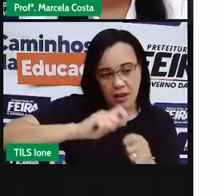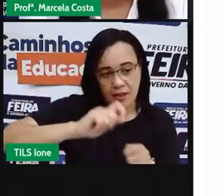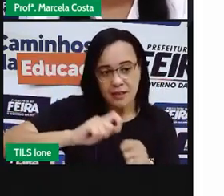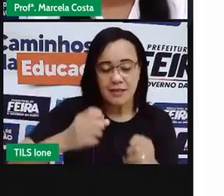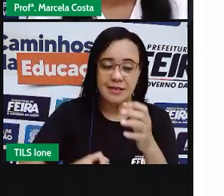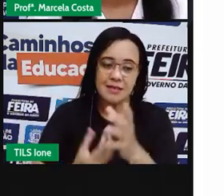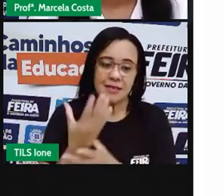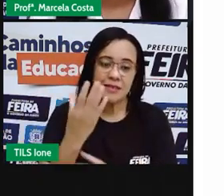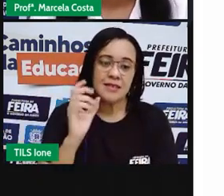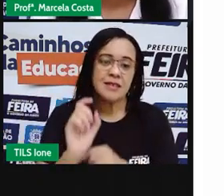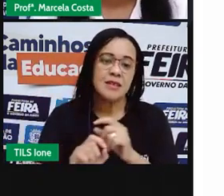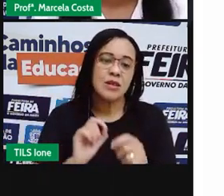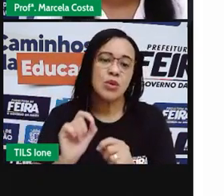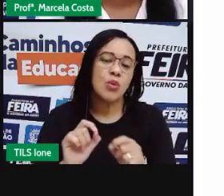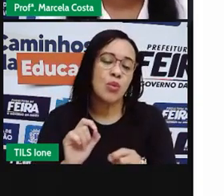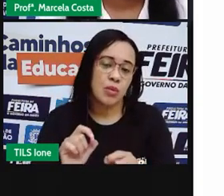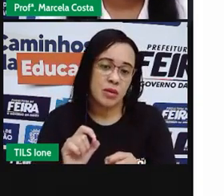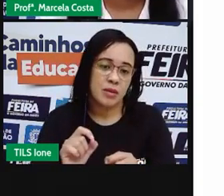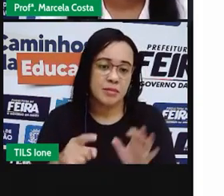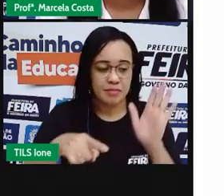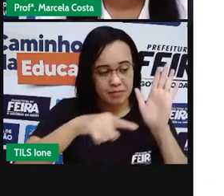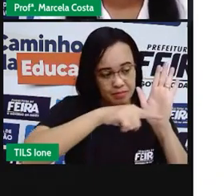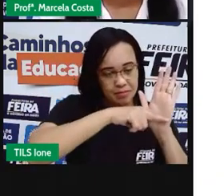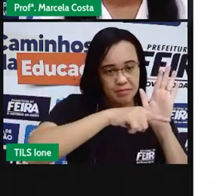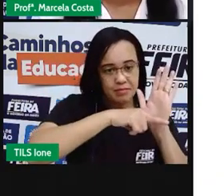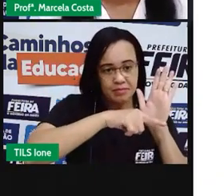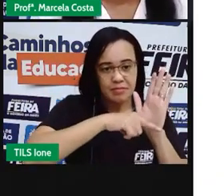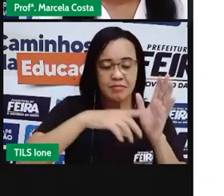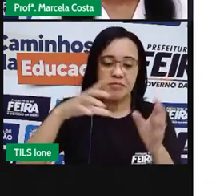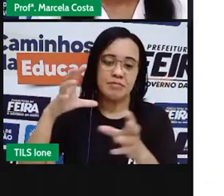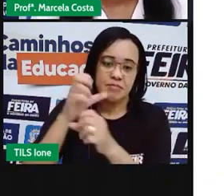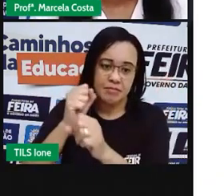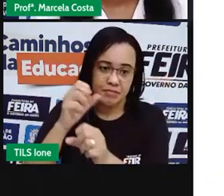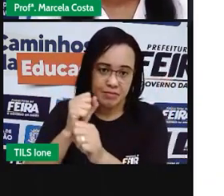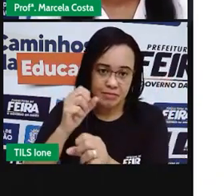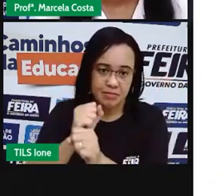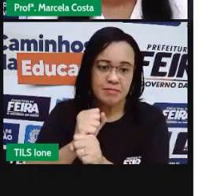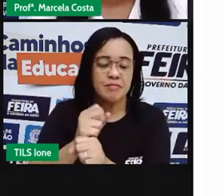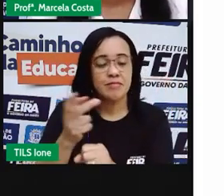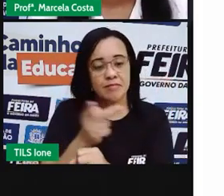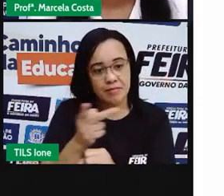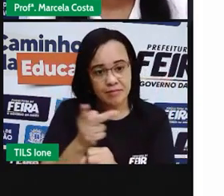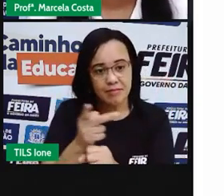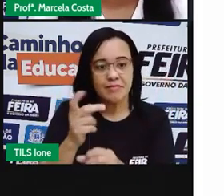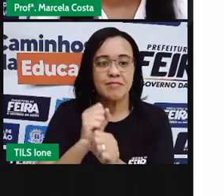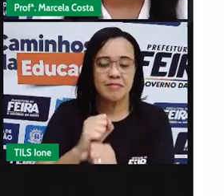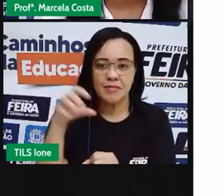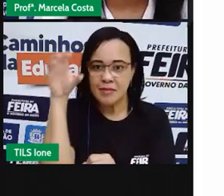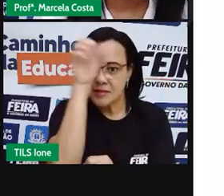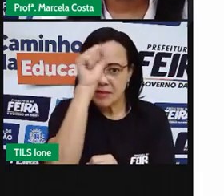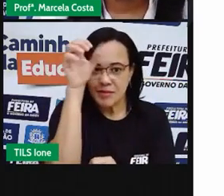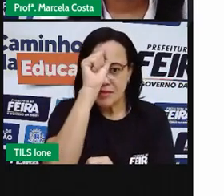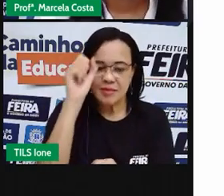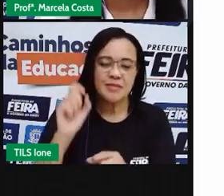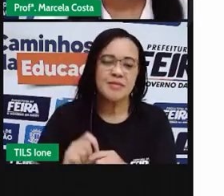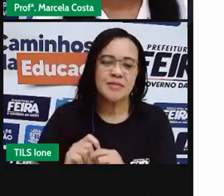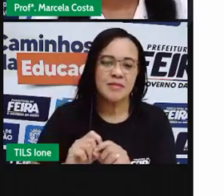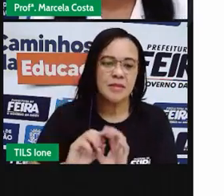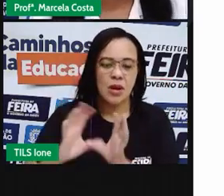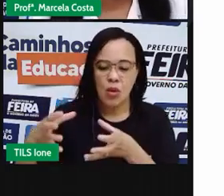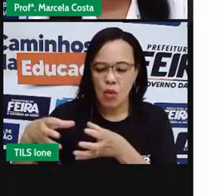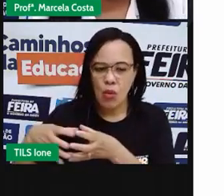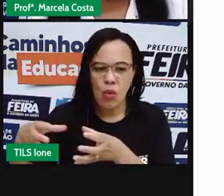contabilidade, adição e publicação. Aprendendo ali, alguns conceitos como limpar,